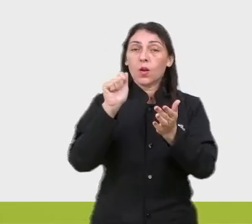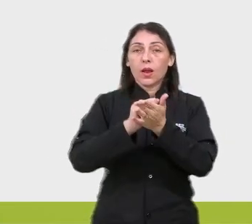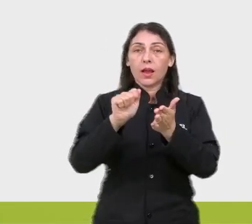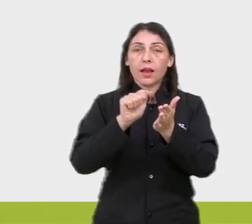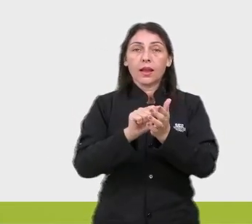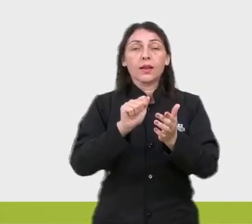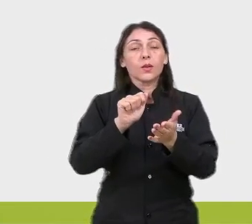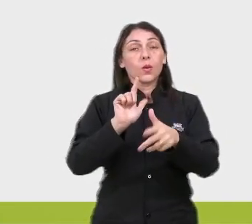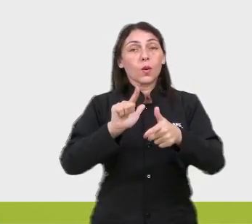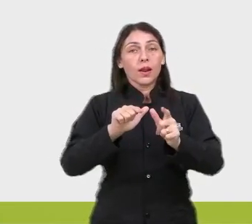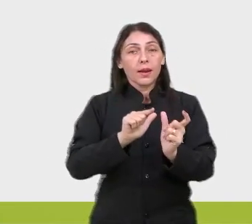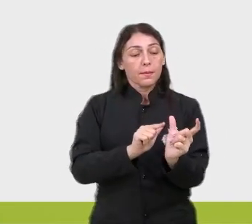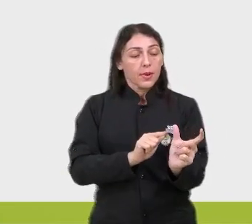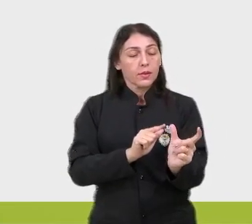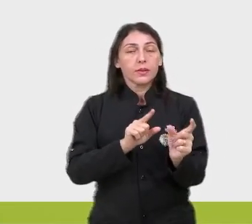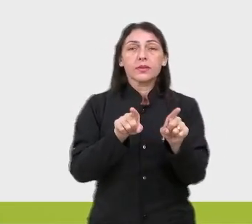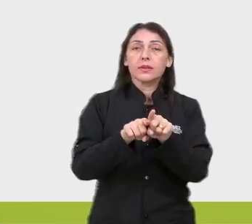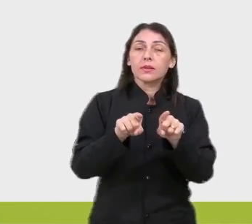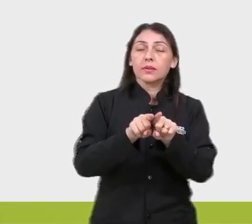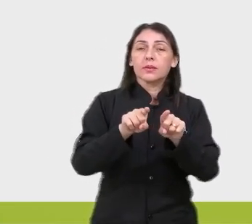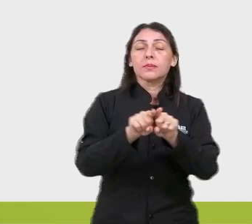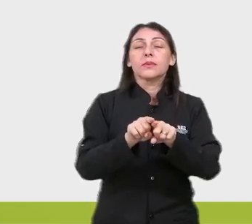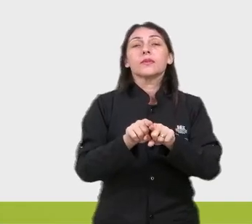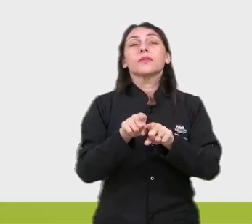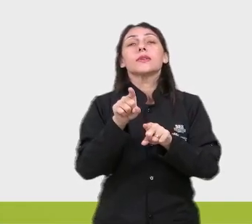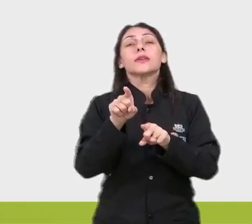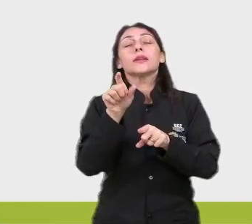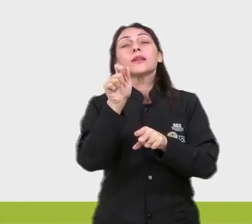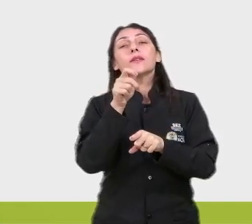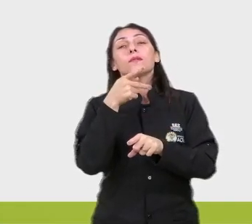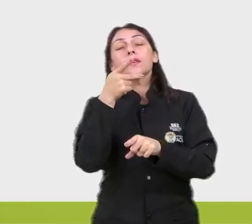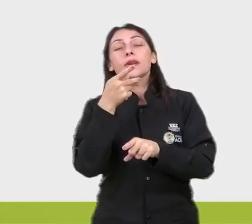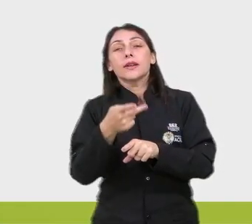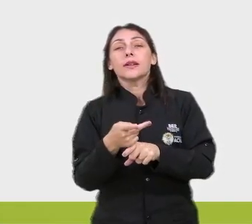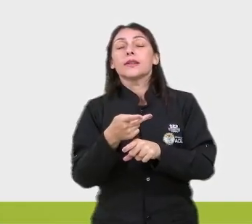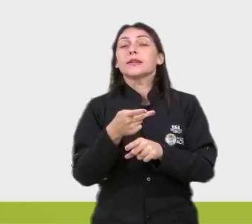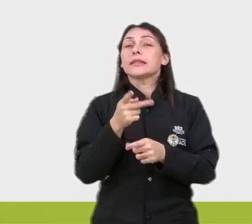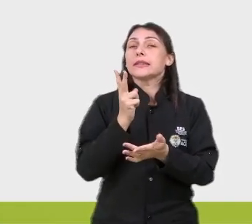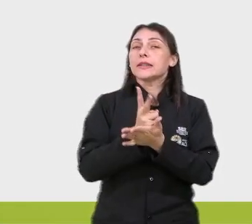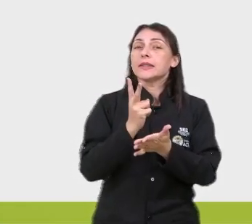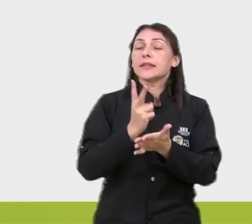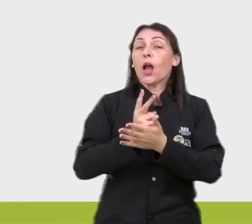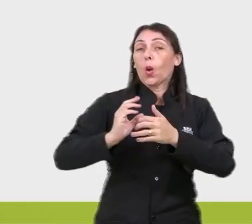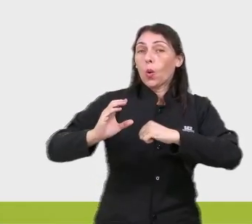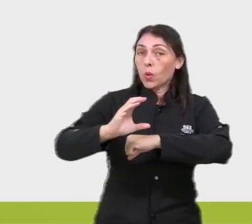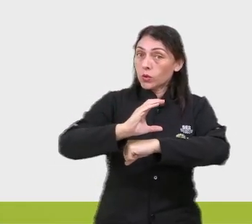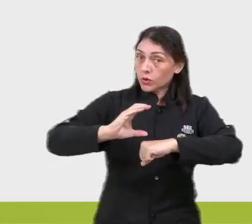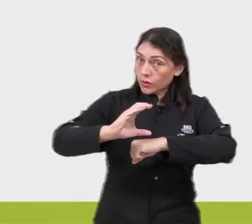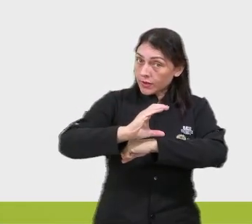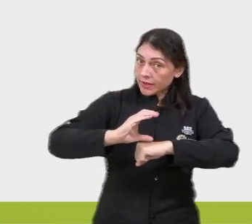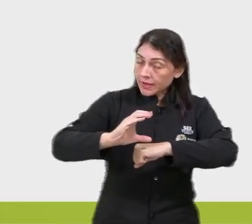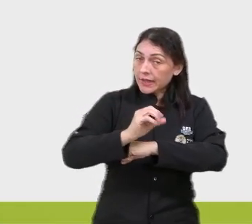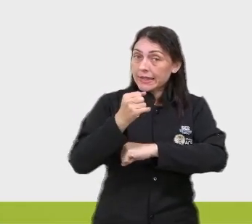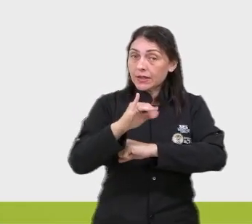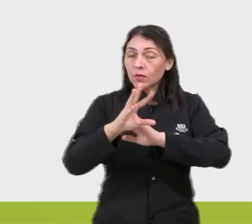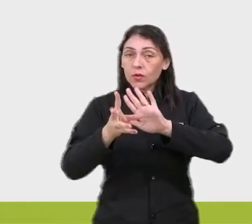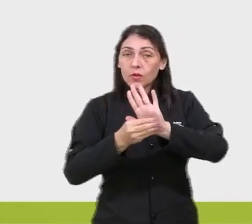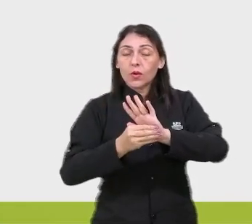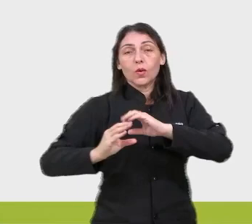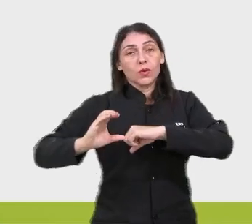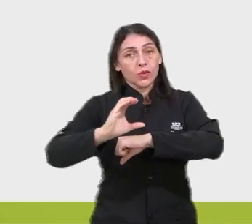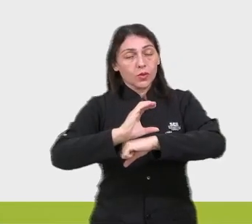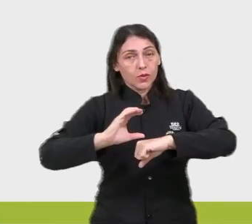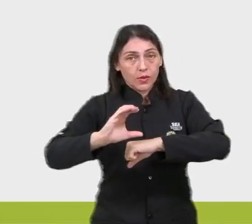maiúscula. Outra questão que vocês citam muito, gostam de citar a Constituição, né, se for colocar ali